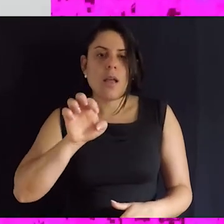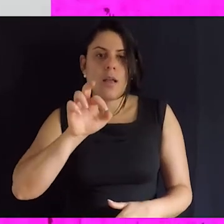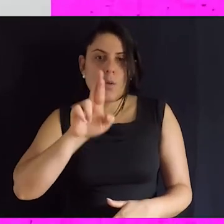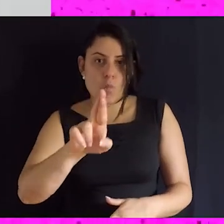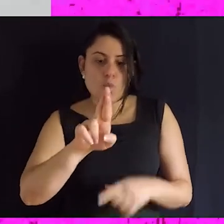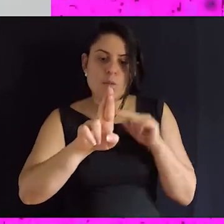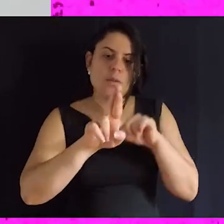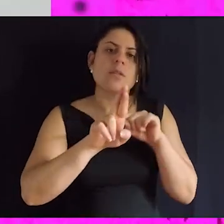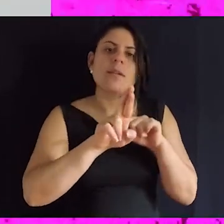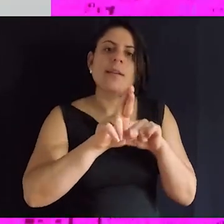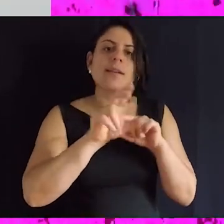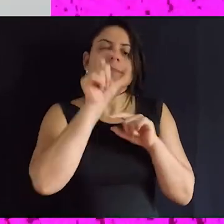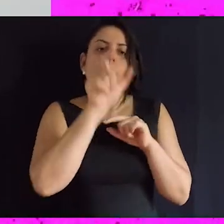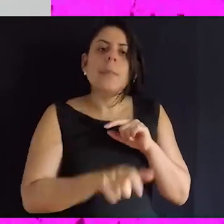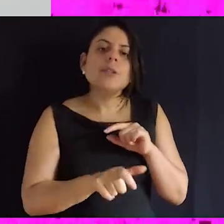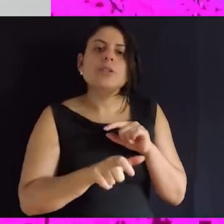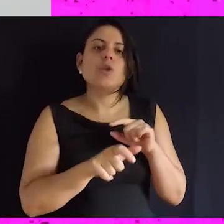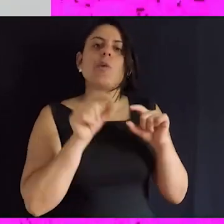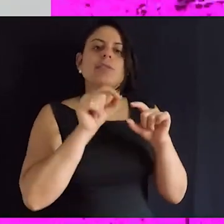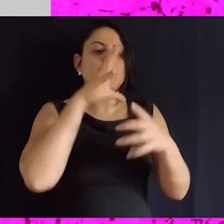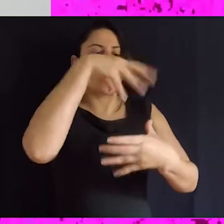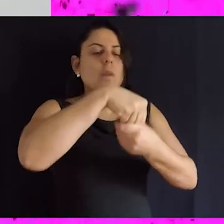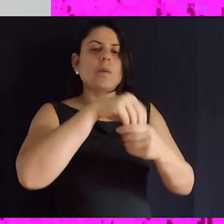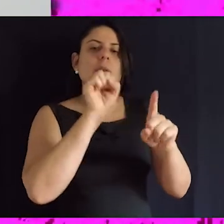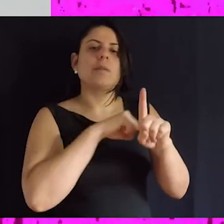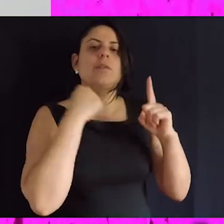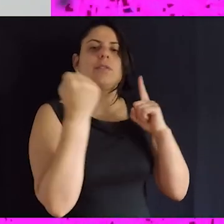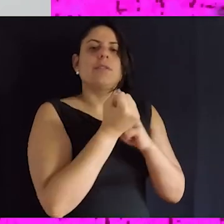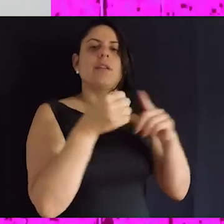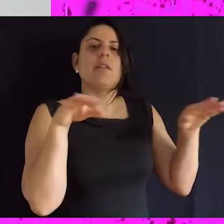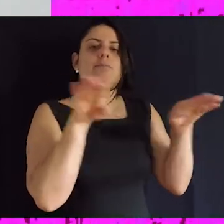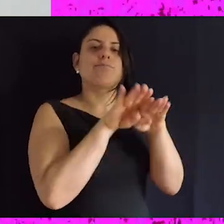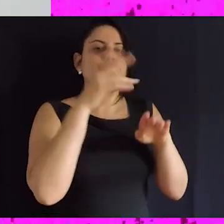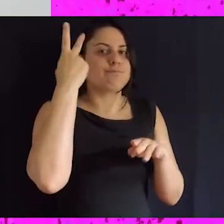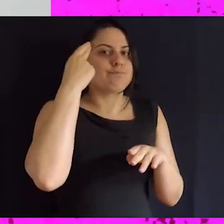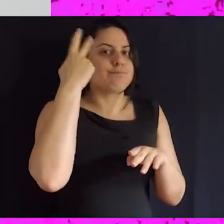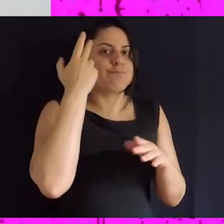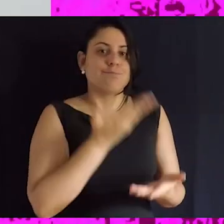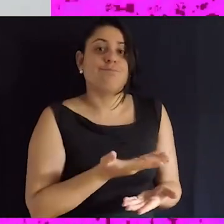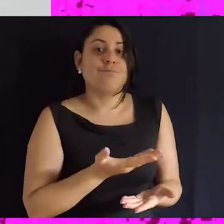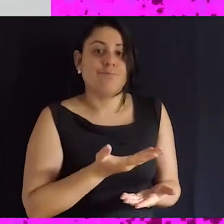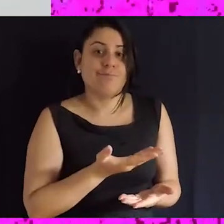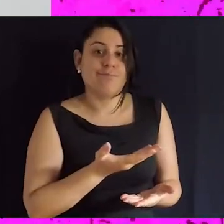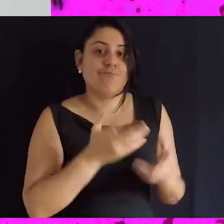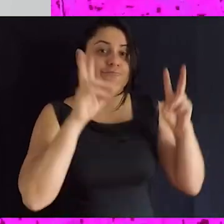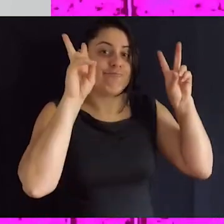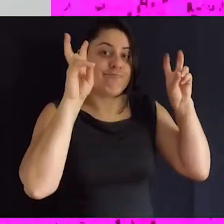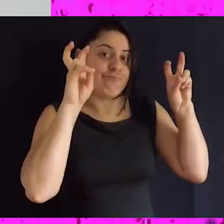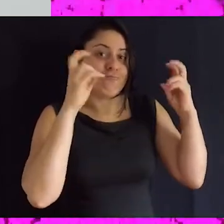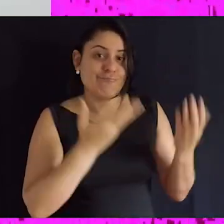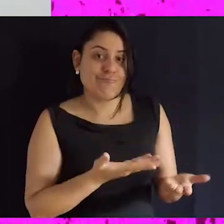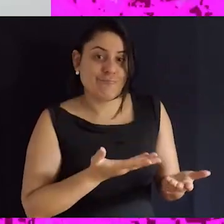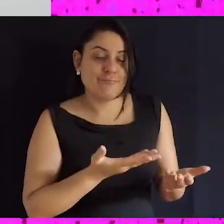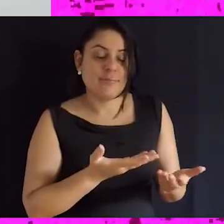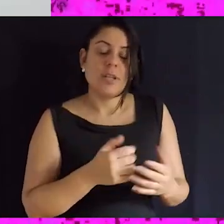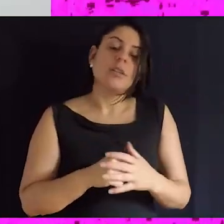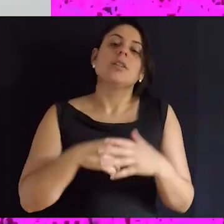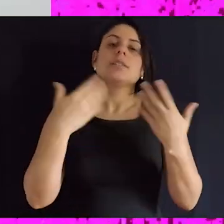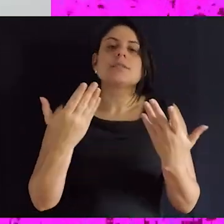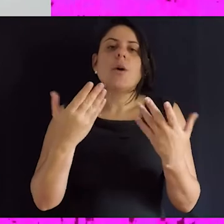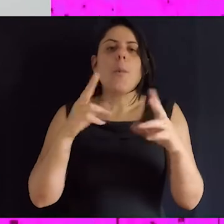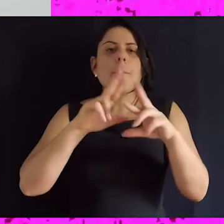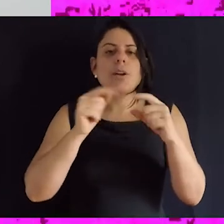é uma palavra para denominar pessoas que não fazem parte do padrão heteronormativo e cisnormativo.